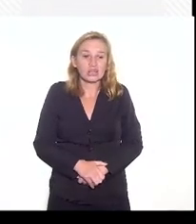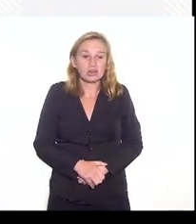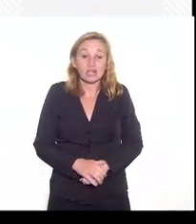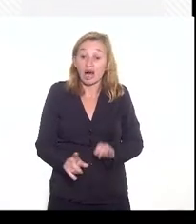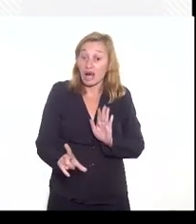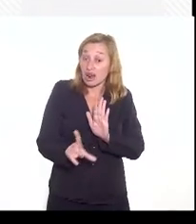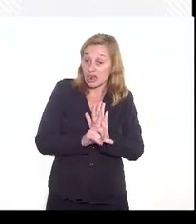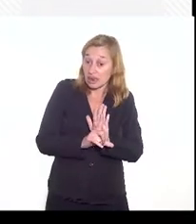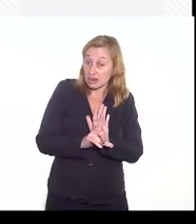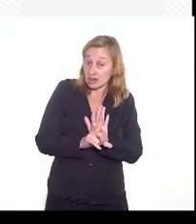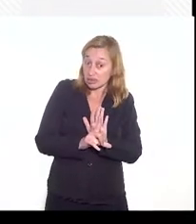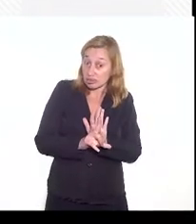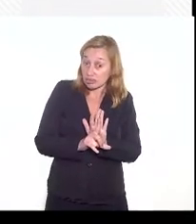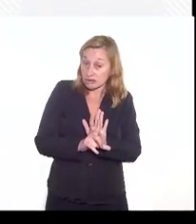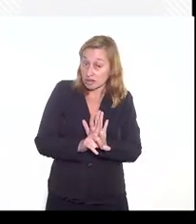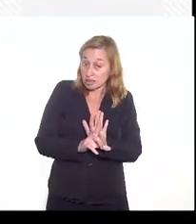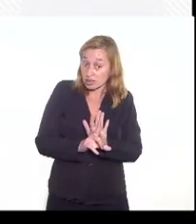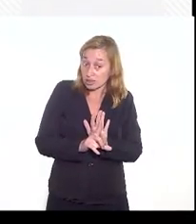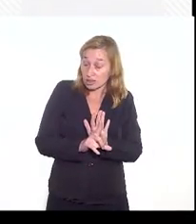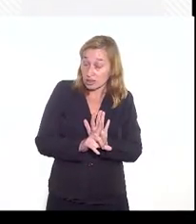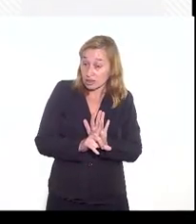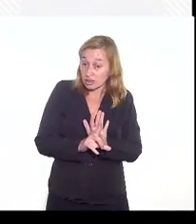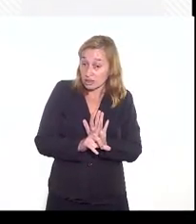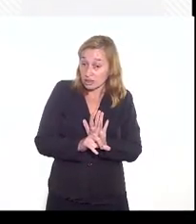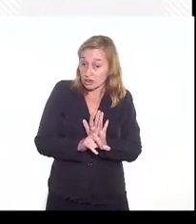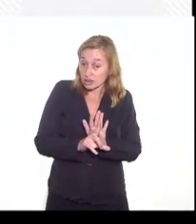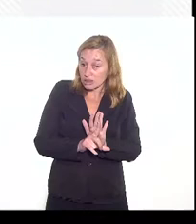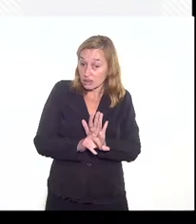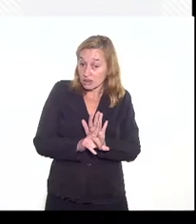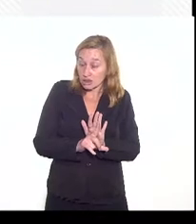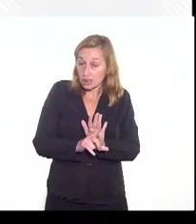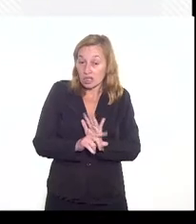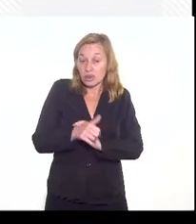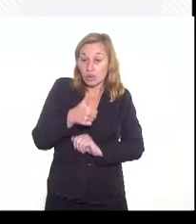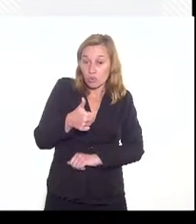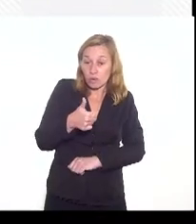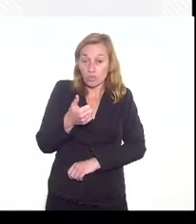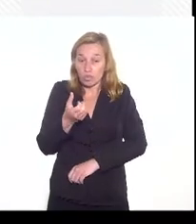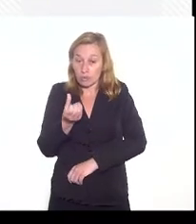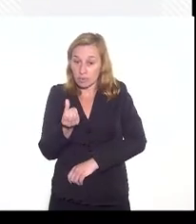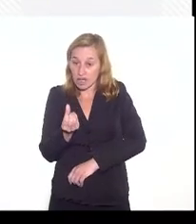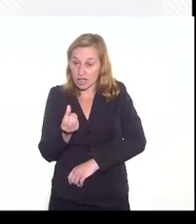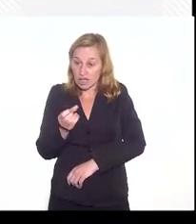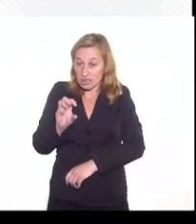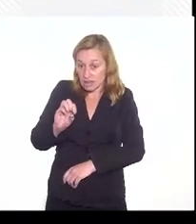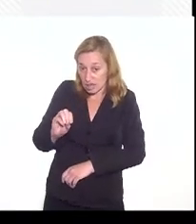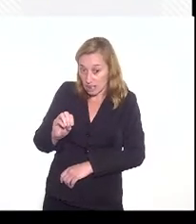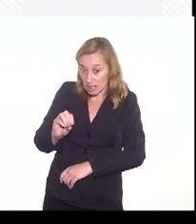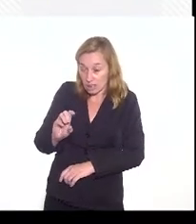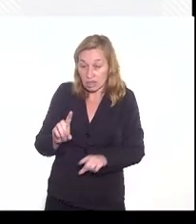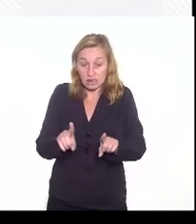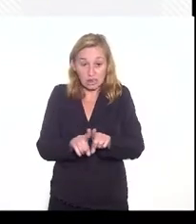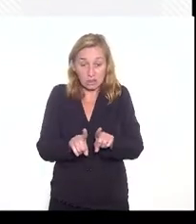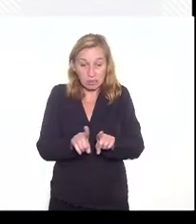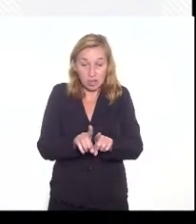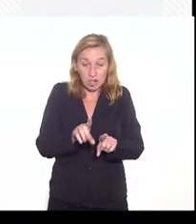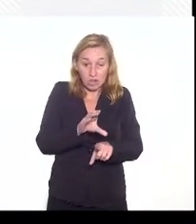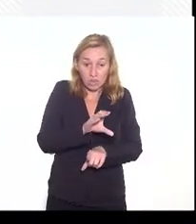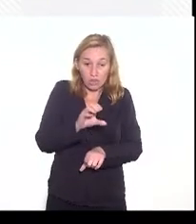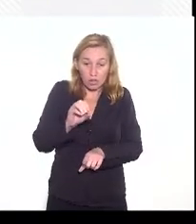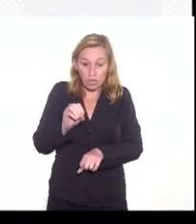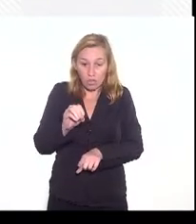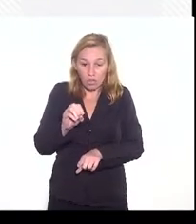legislação amparada pela lei complementar 160 e o convênio ICMS 190,